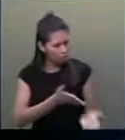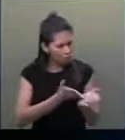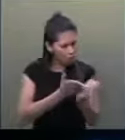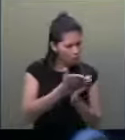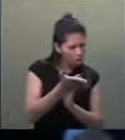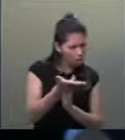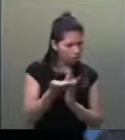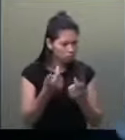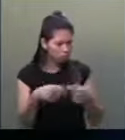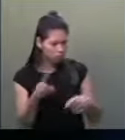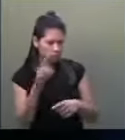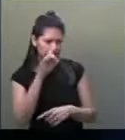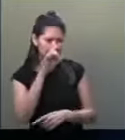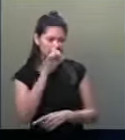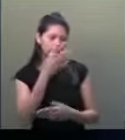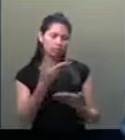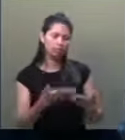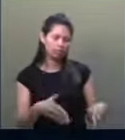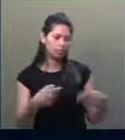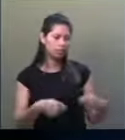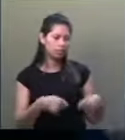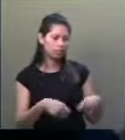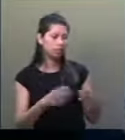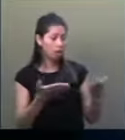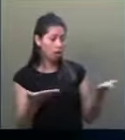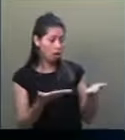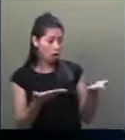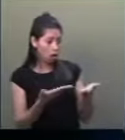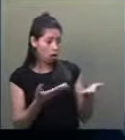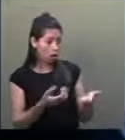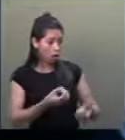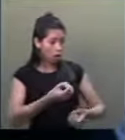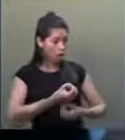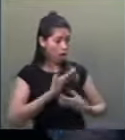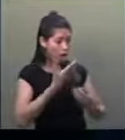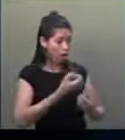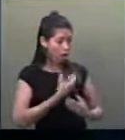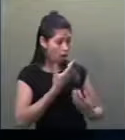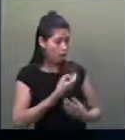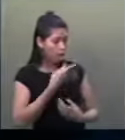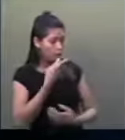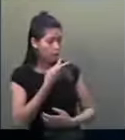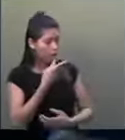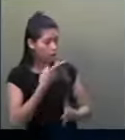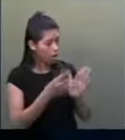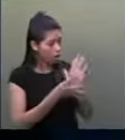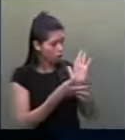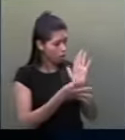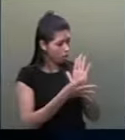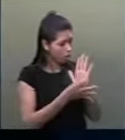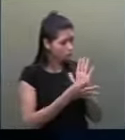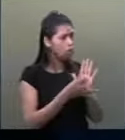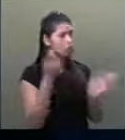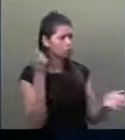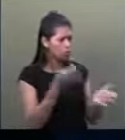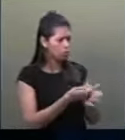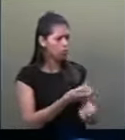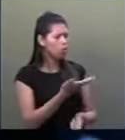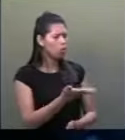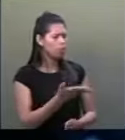perigoso. E quero aqui oferecer a minha solidariedade irreprochável,